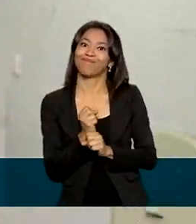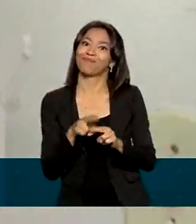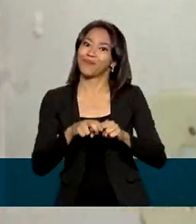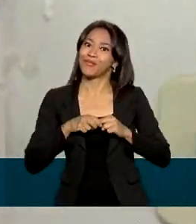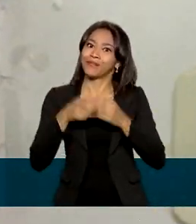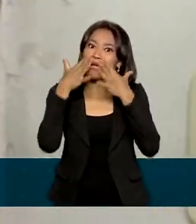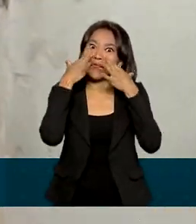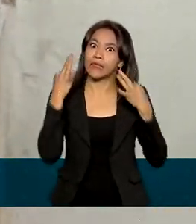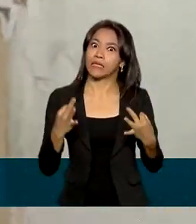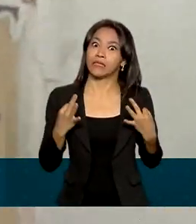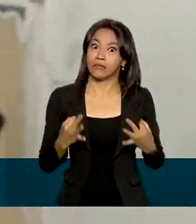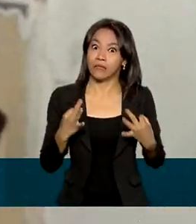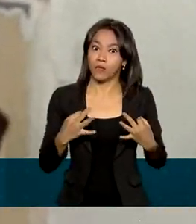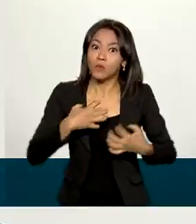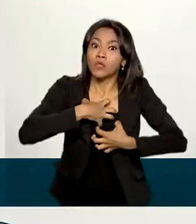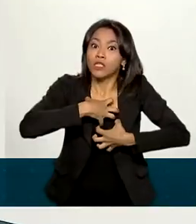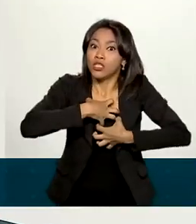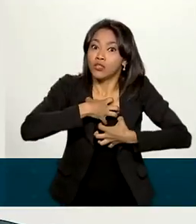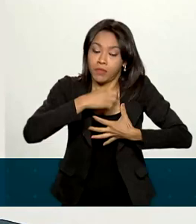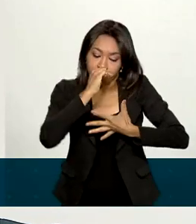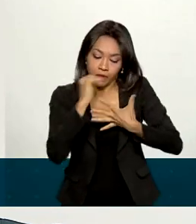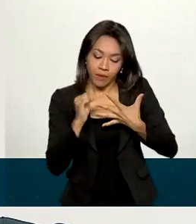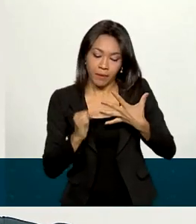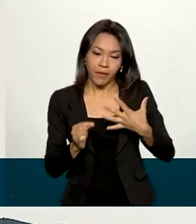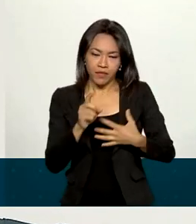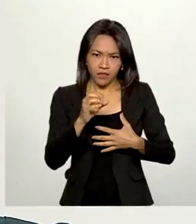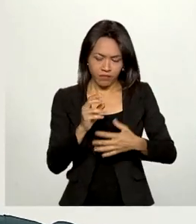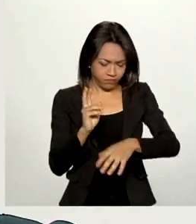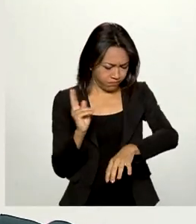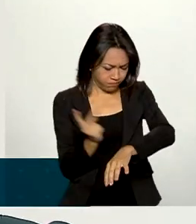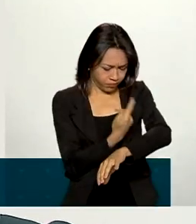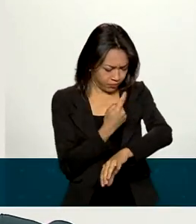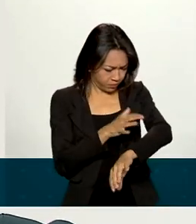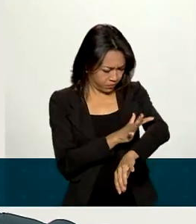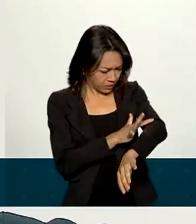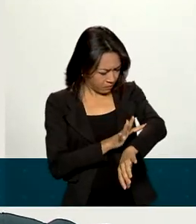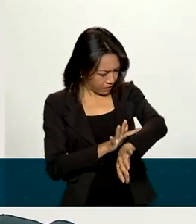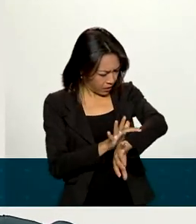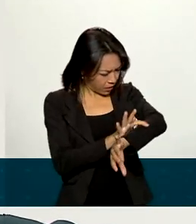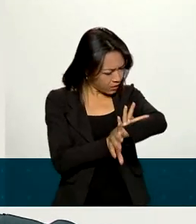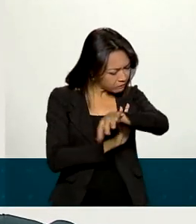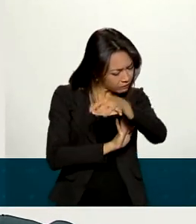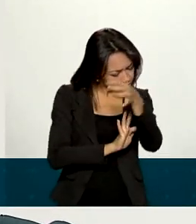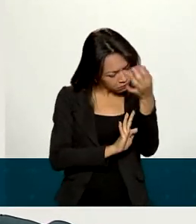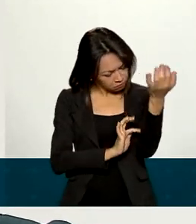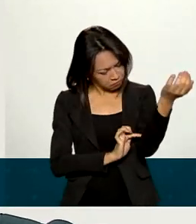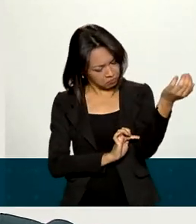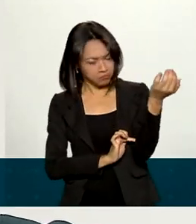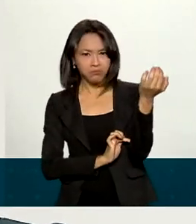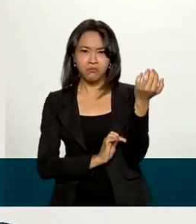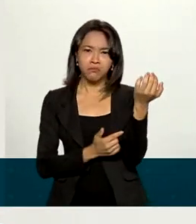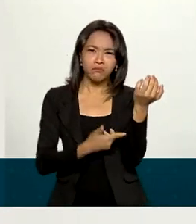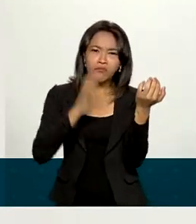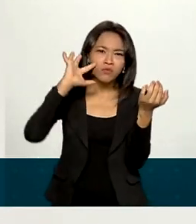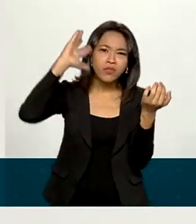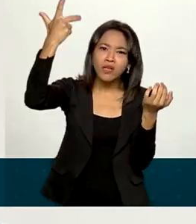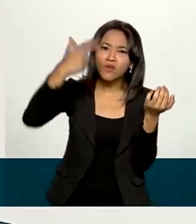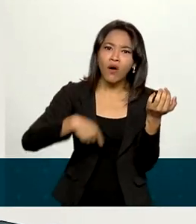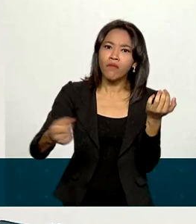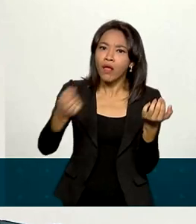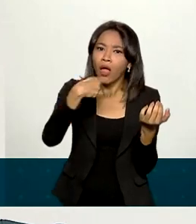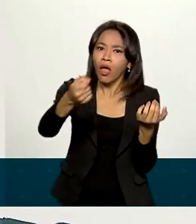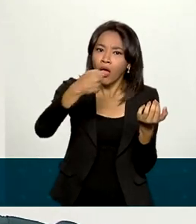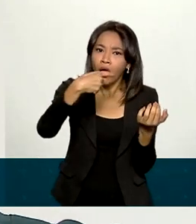ficar alerta aos sintomas. Surgiu uma lesão de pele que não está se resolvendo com outras